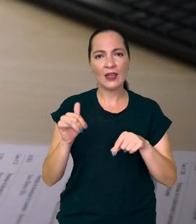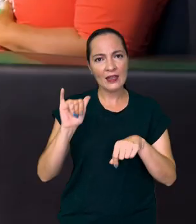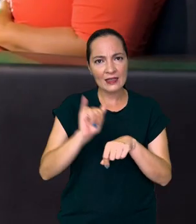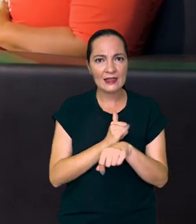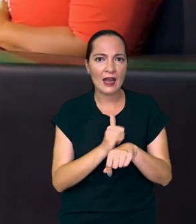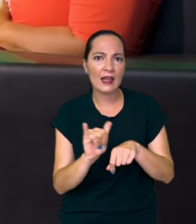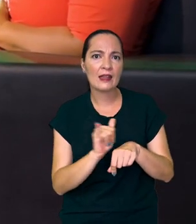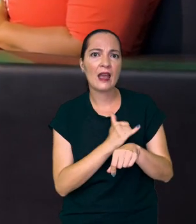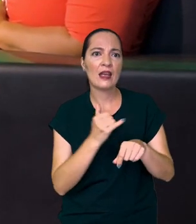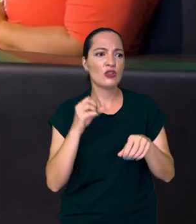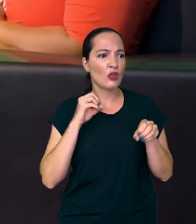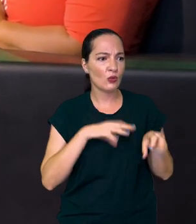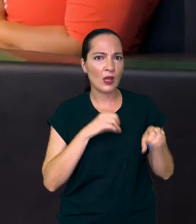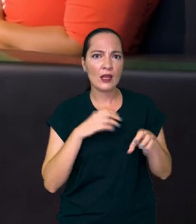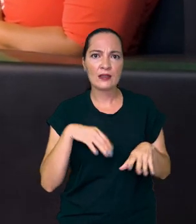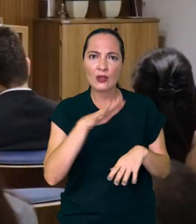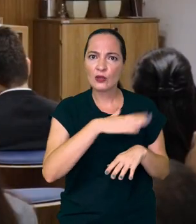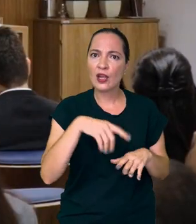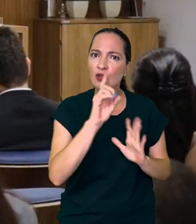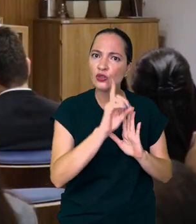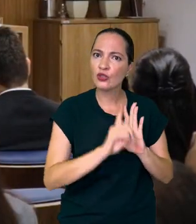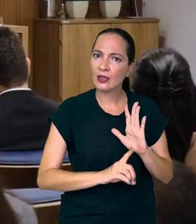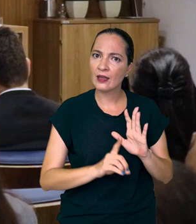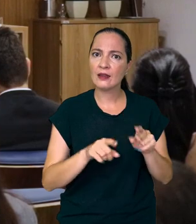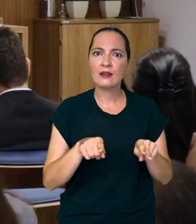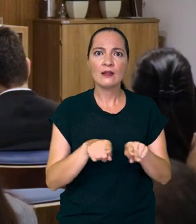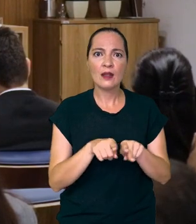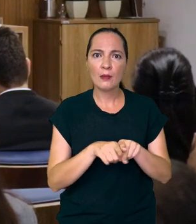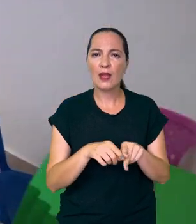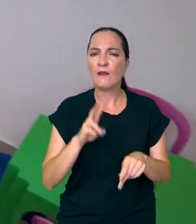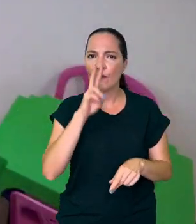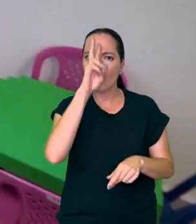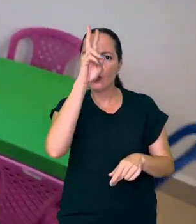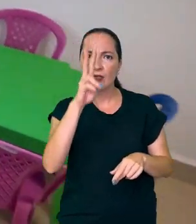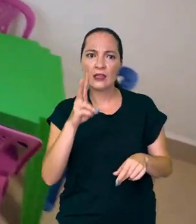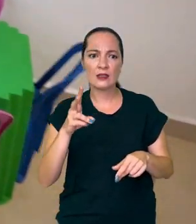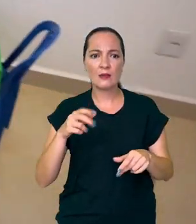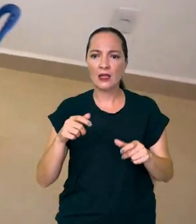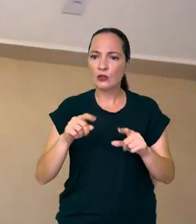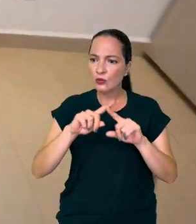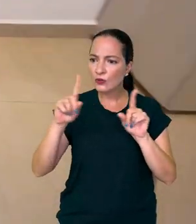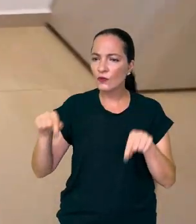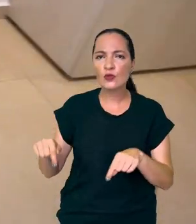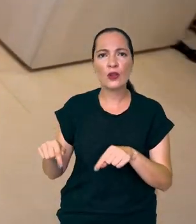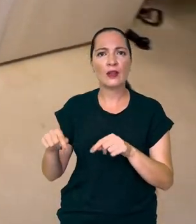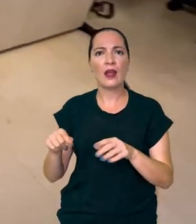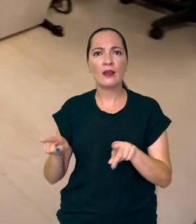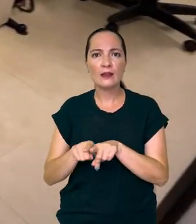de estratégias de educação e direitos, no fortalecimento de seus quadros, de sua estrutura.